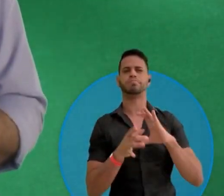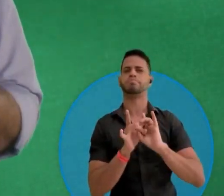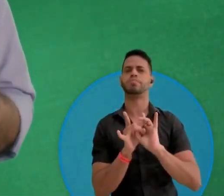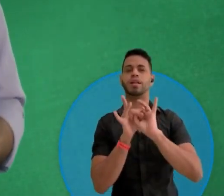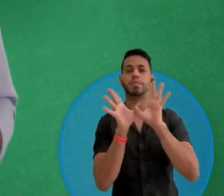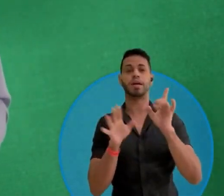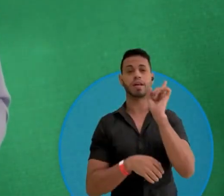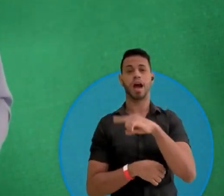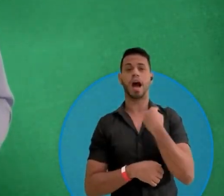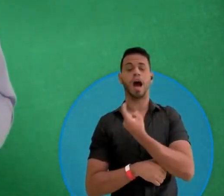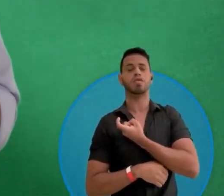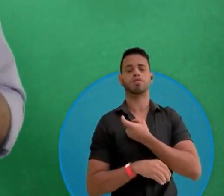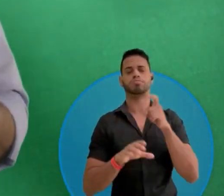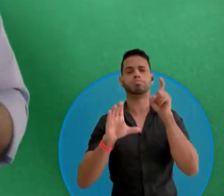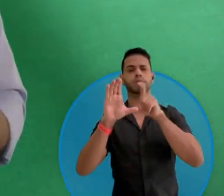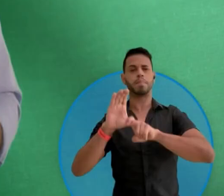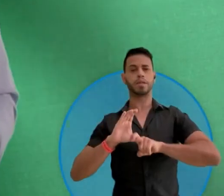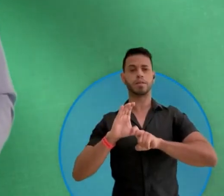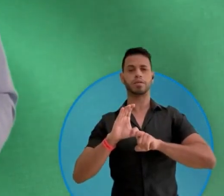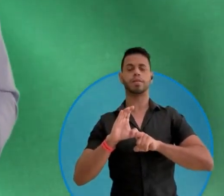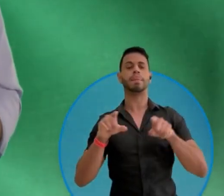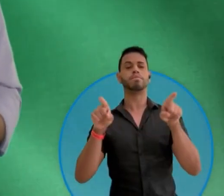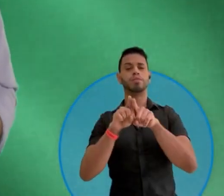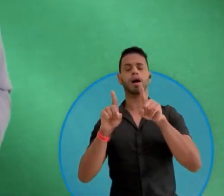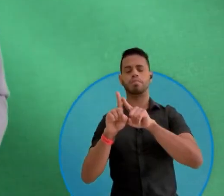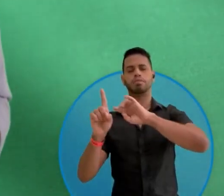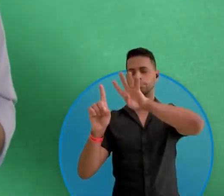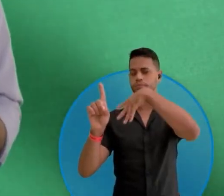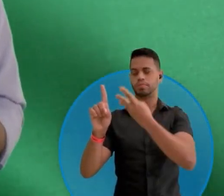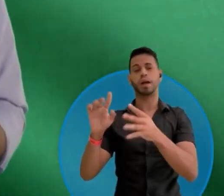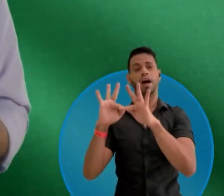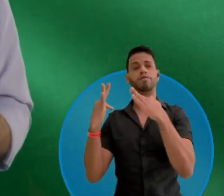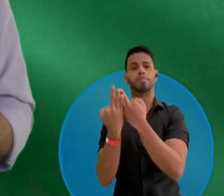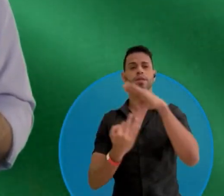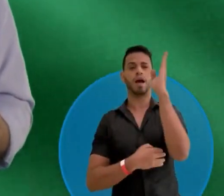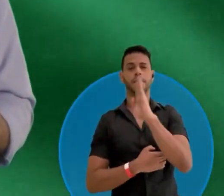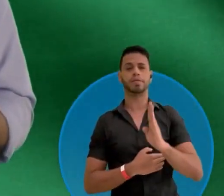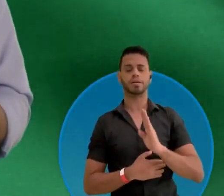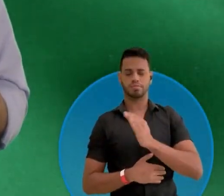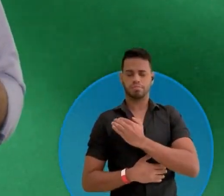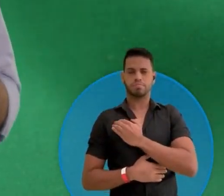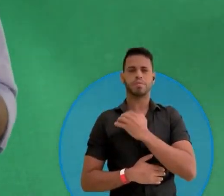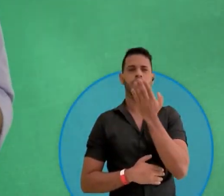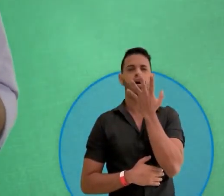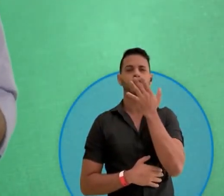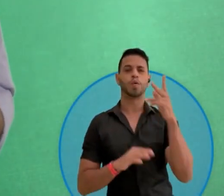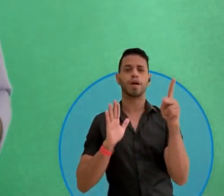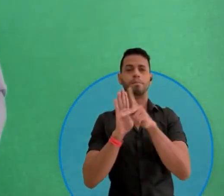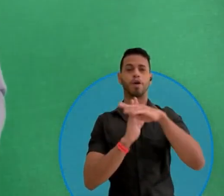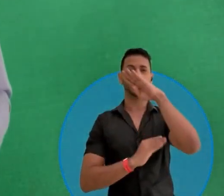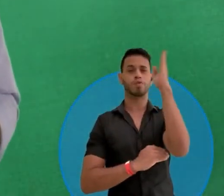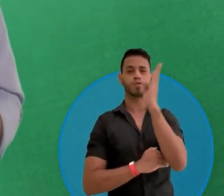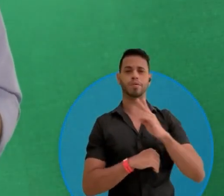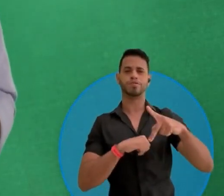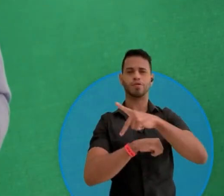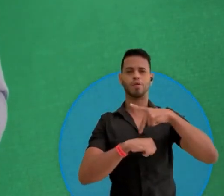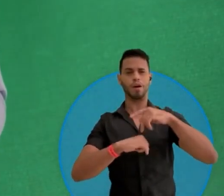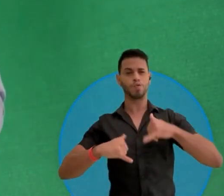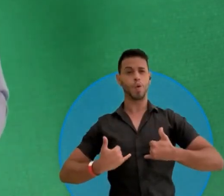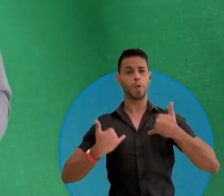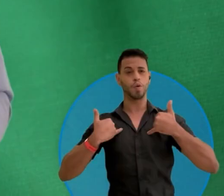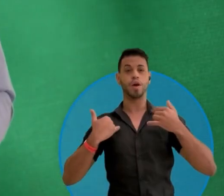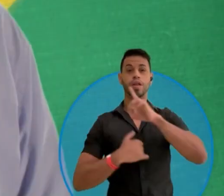pátria, a liberdade, a nossa independência. De exaltar a família brasileira que carrega as cores do país